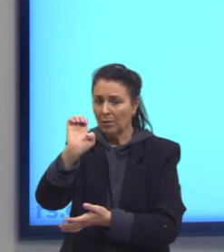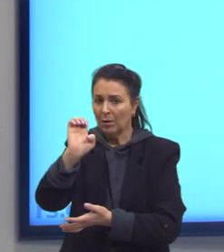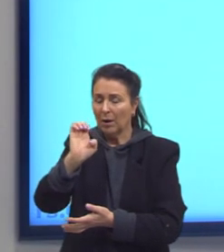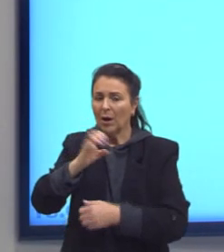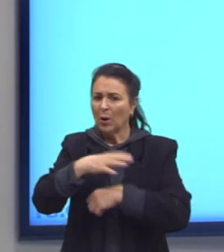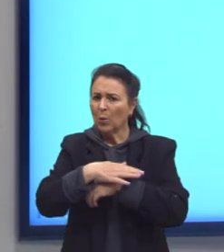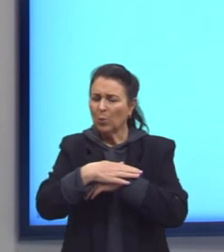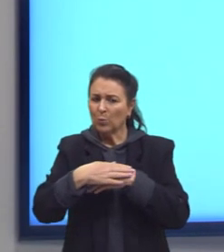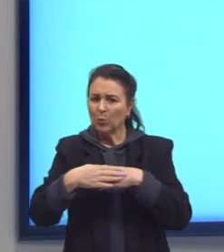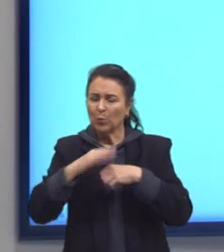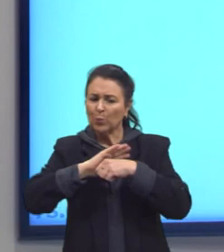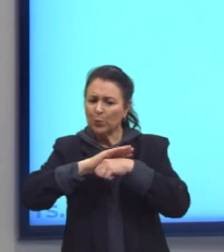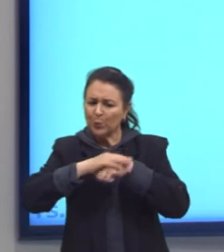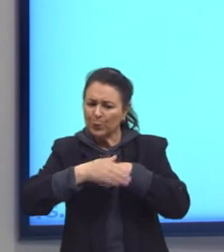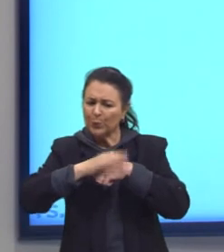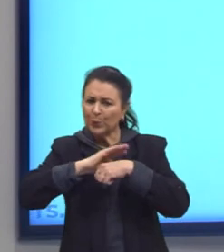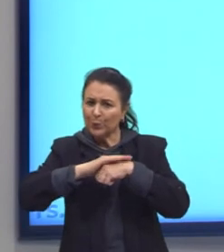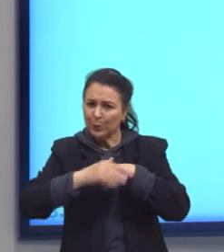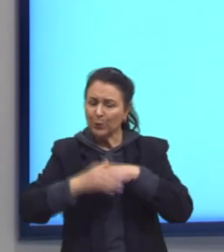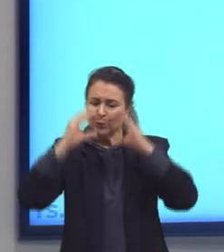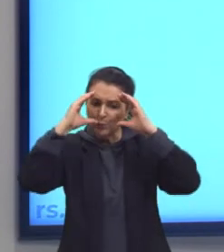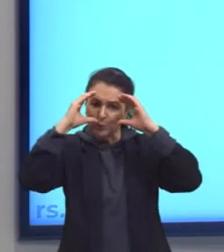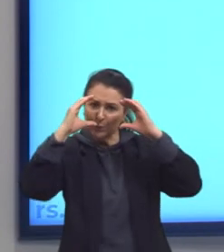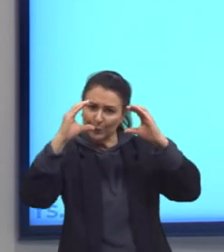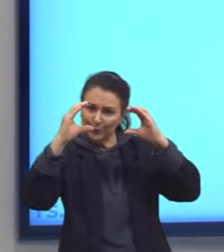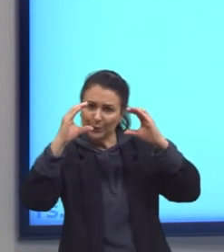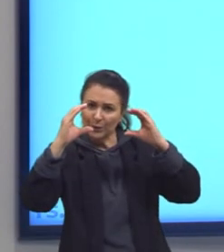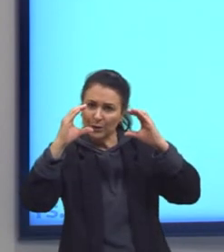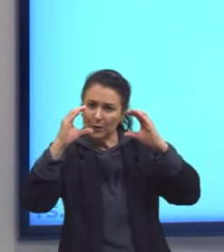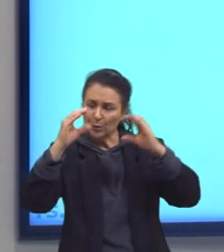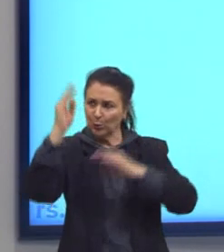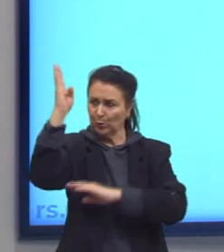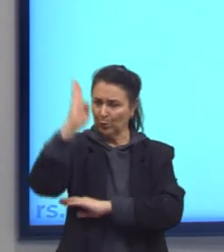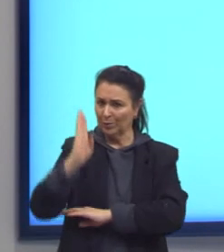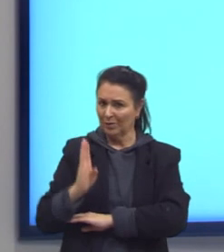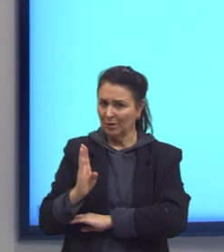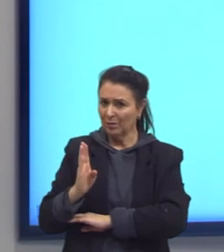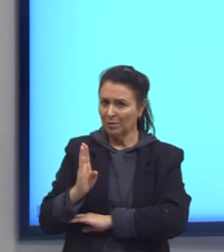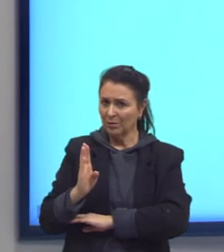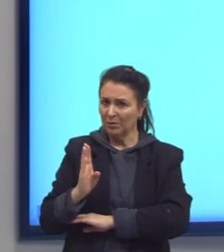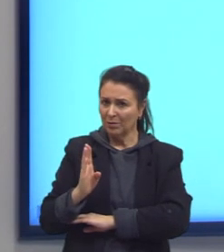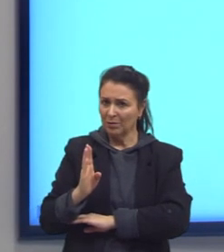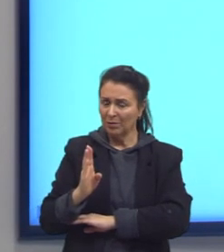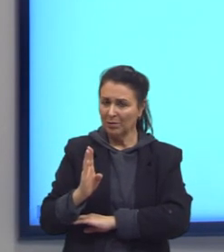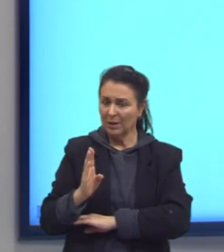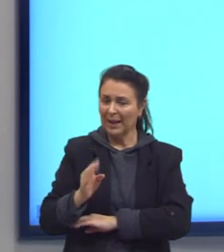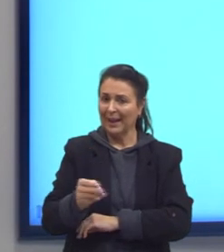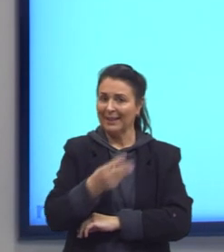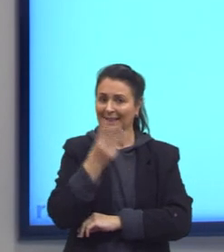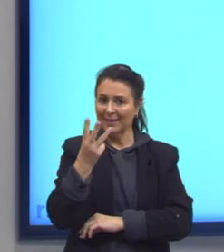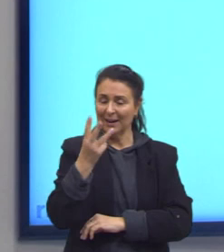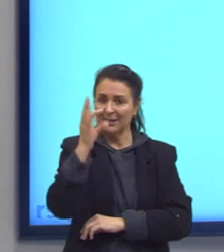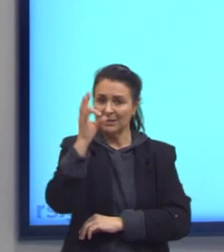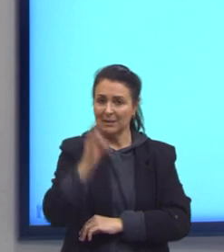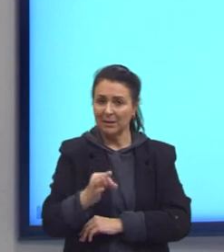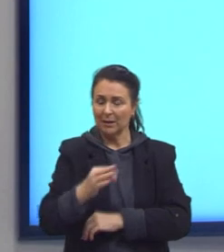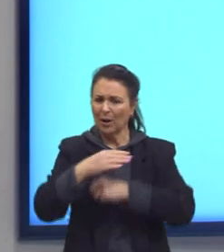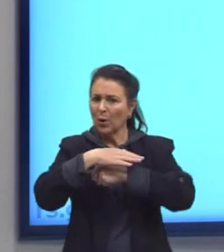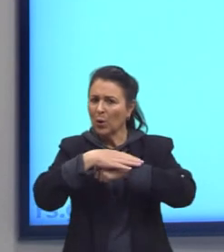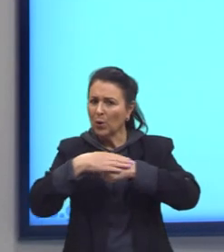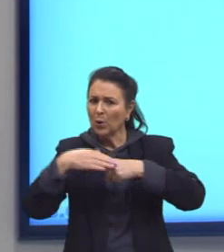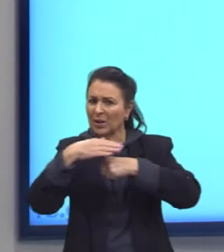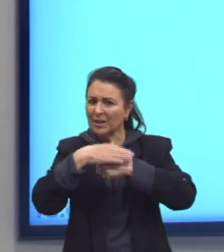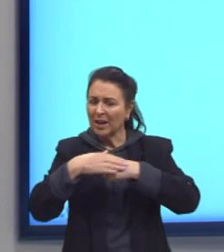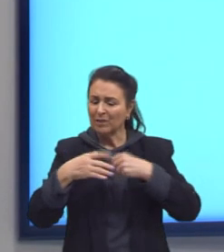disciplina como atributos excepcionais da brasilidade? Não. Acerta a questão três. Polidez, a cordialidade como